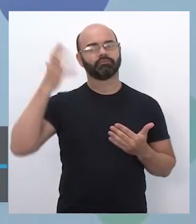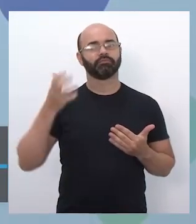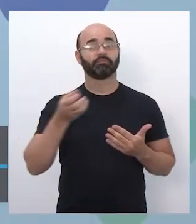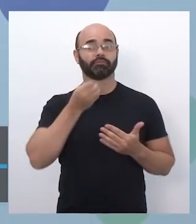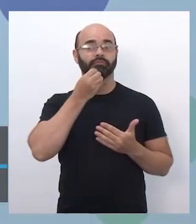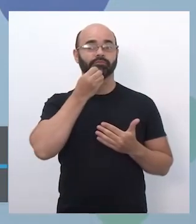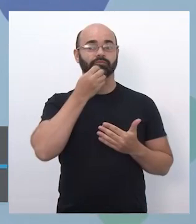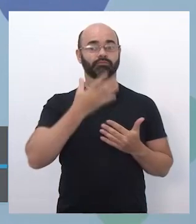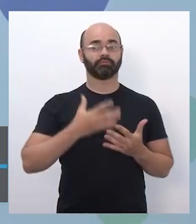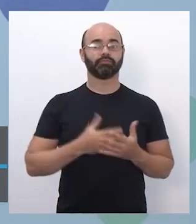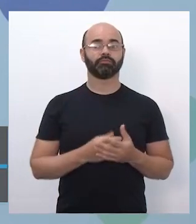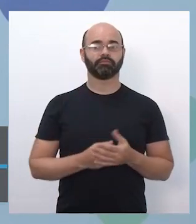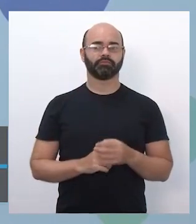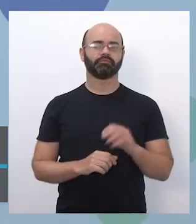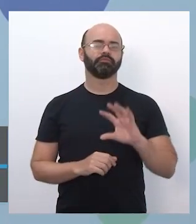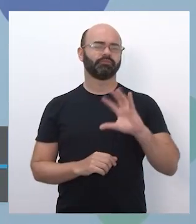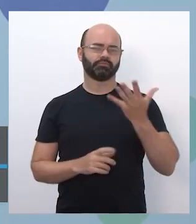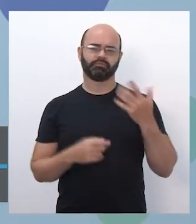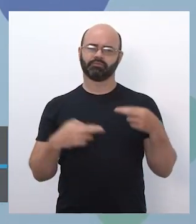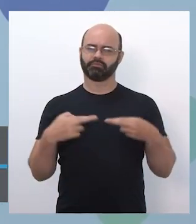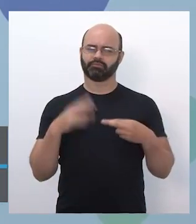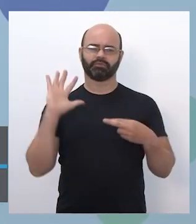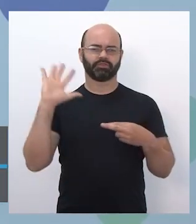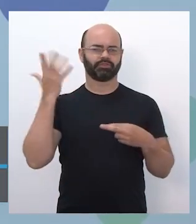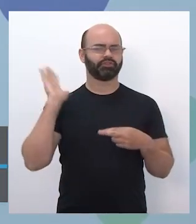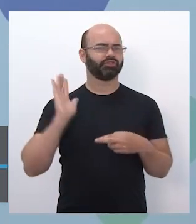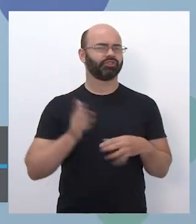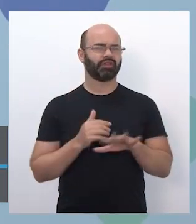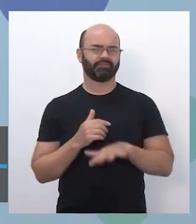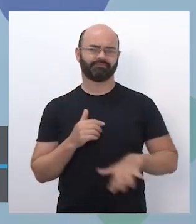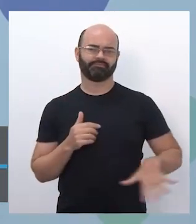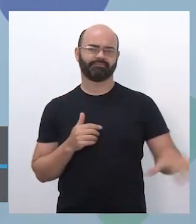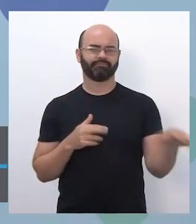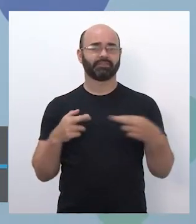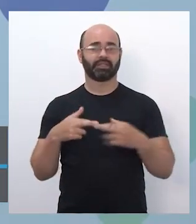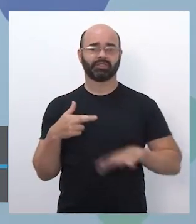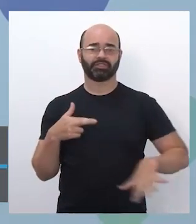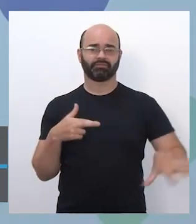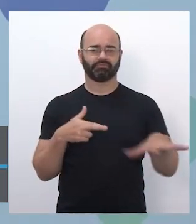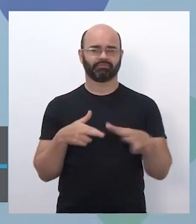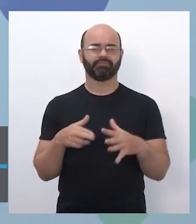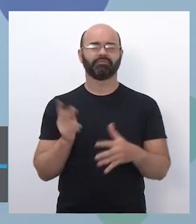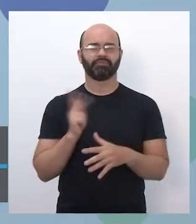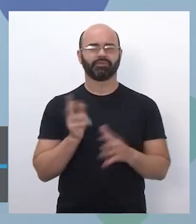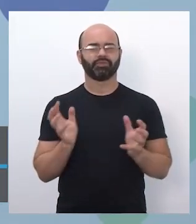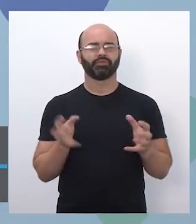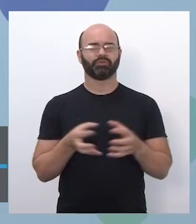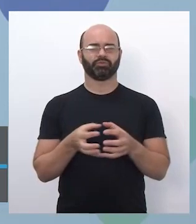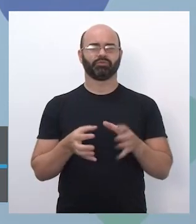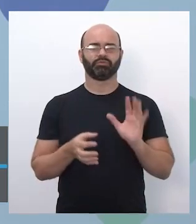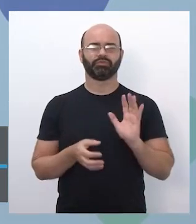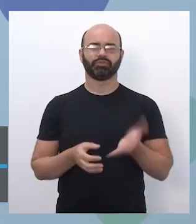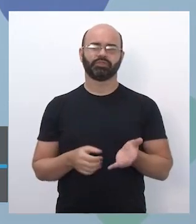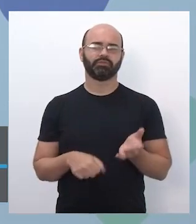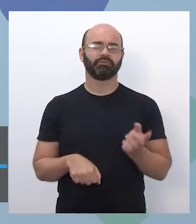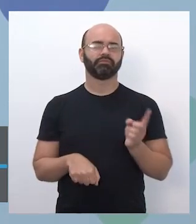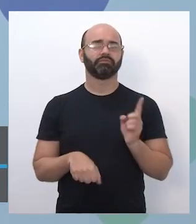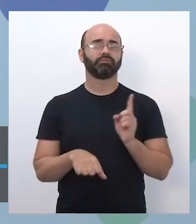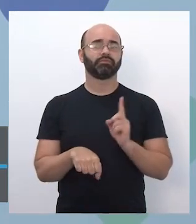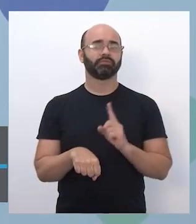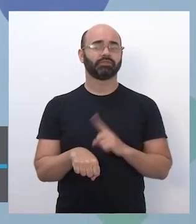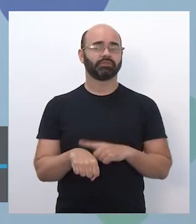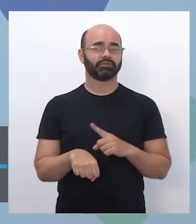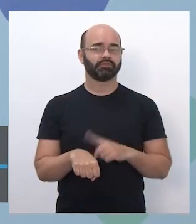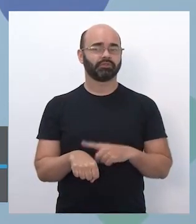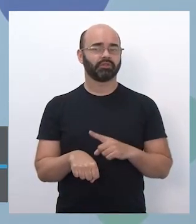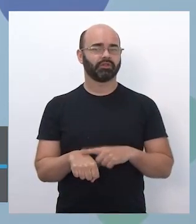massa. Isso já acontece na rede, né. Nós sabemos que mesmo no tempo regular, um reforço que aconteceu a partir